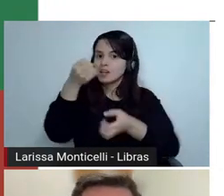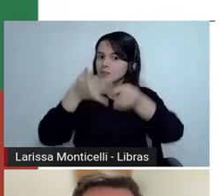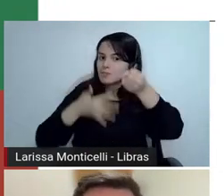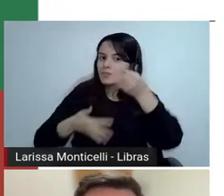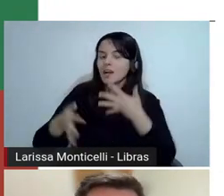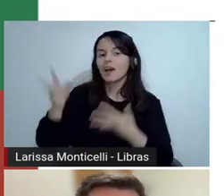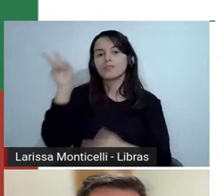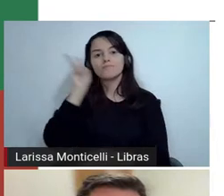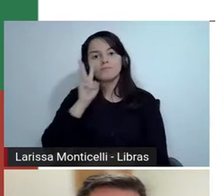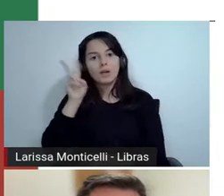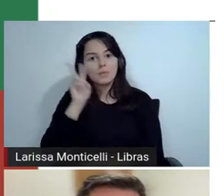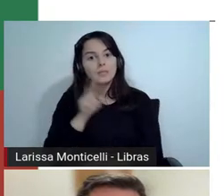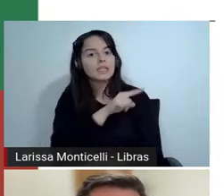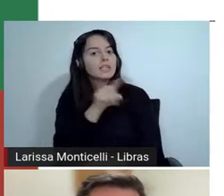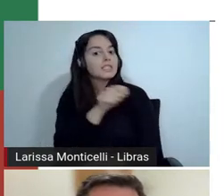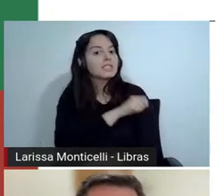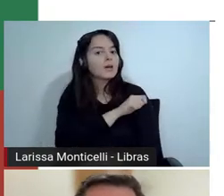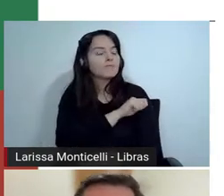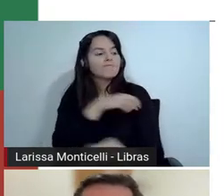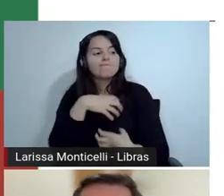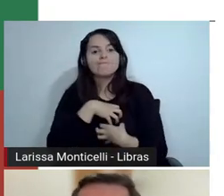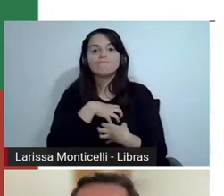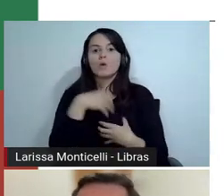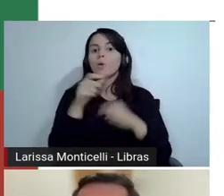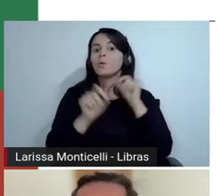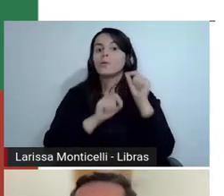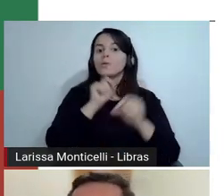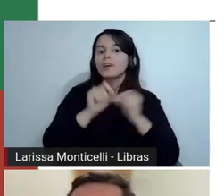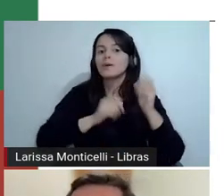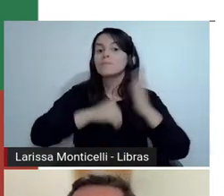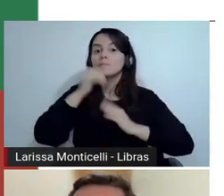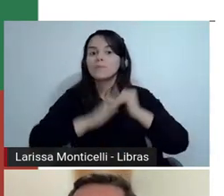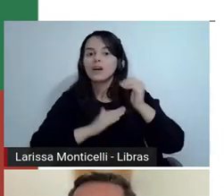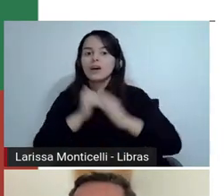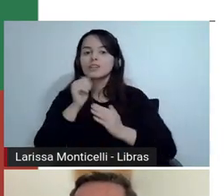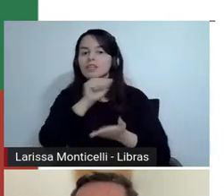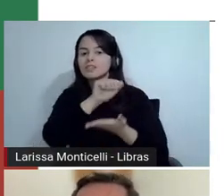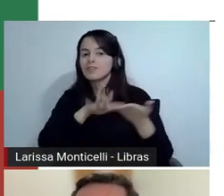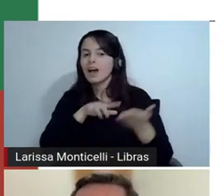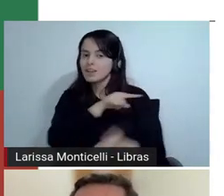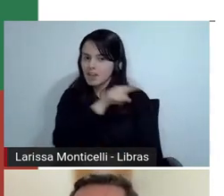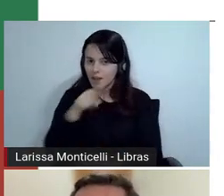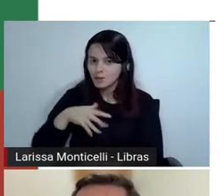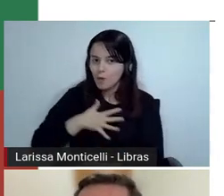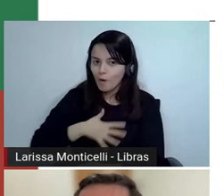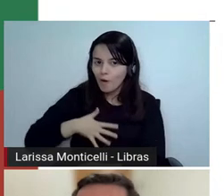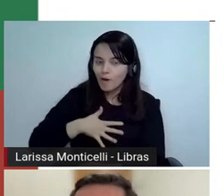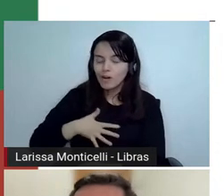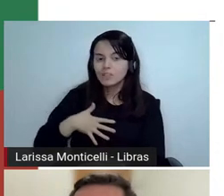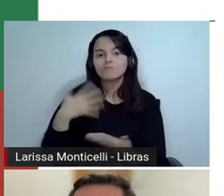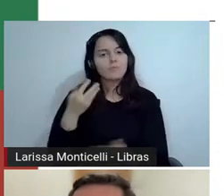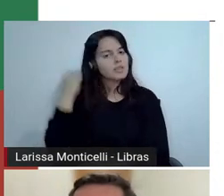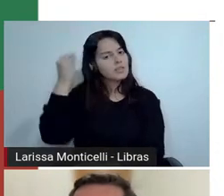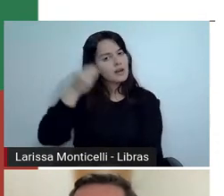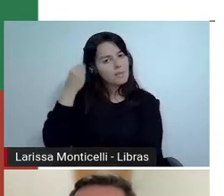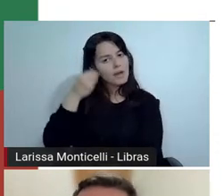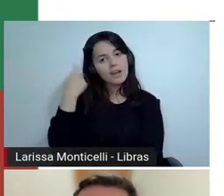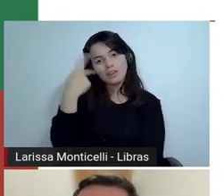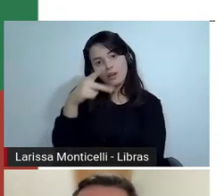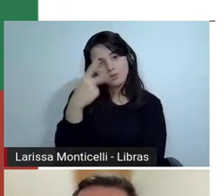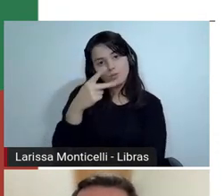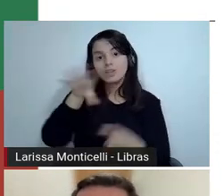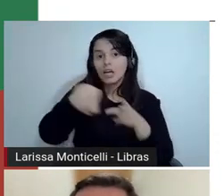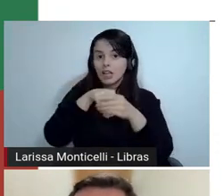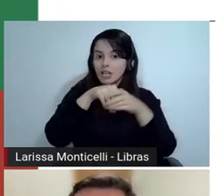como os alunos reagiram a essas atividades, né, um pouquinho, um pouquinho do que é da experiência de vocês lá em sala de aula.